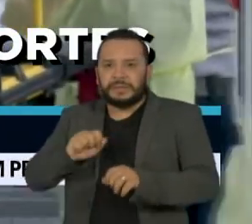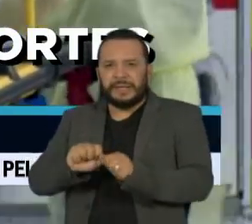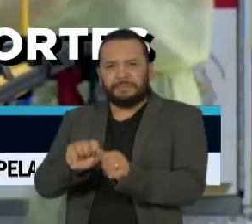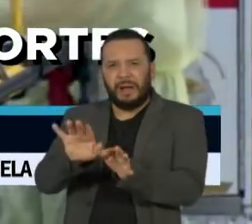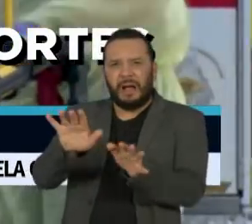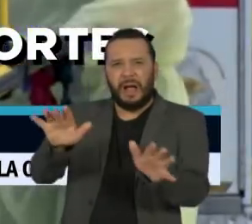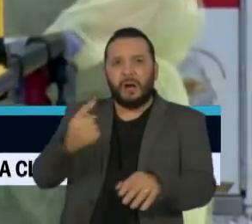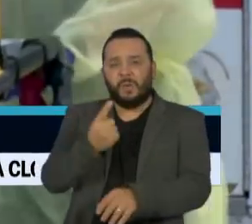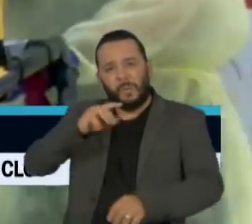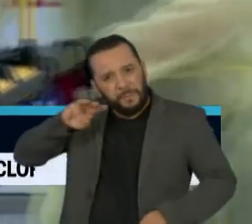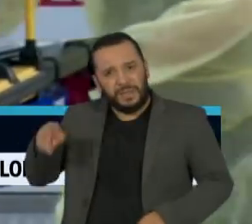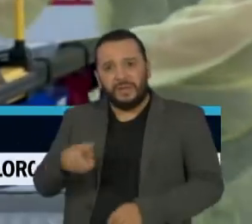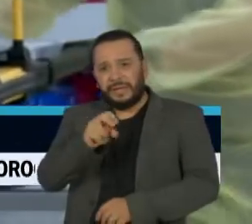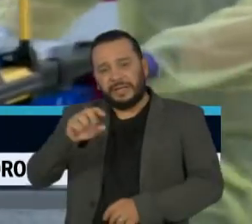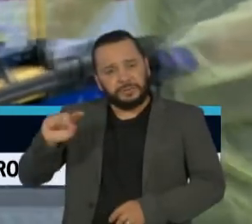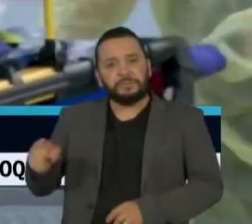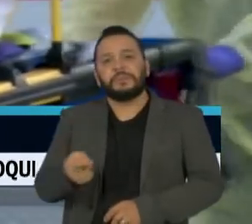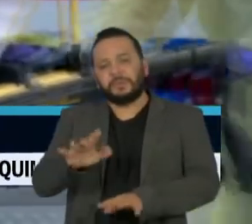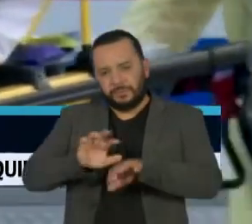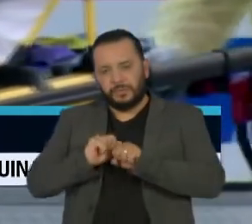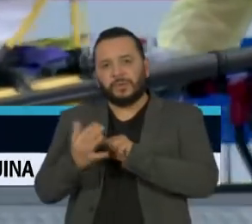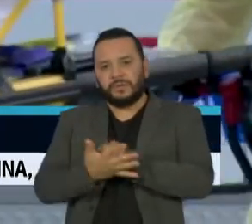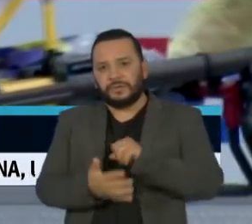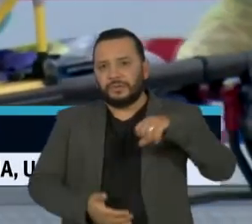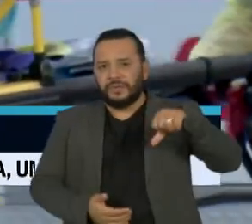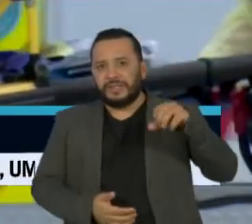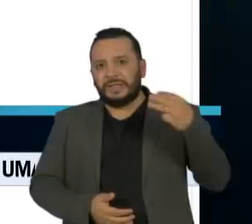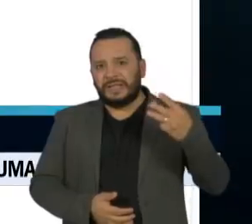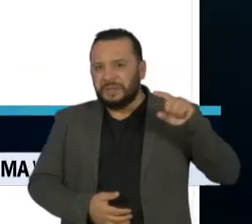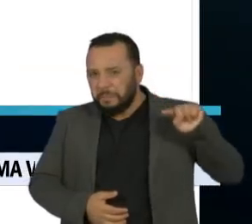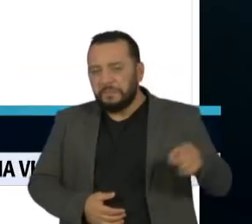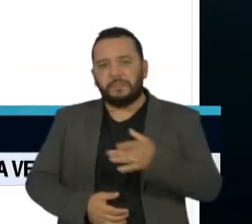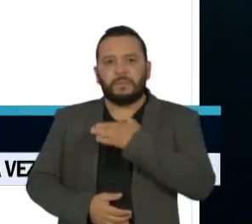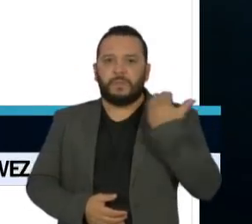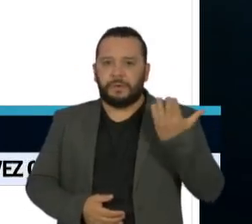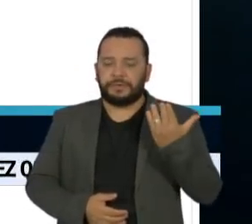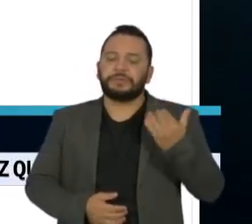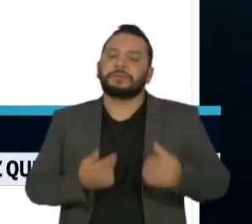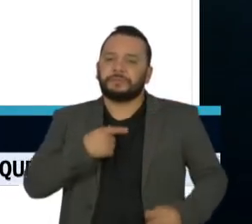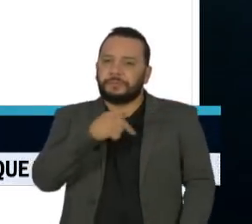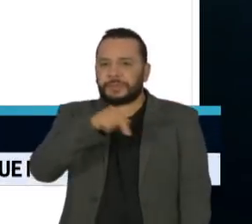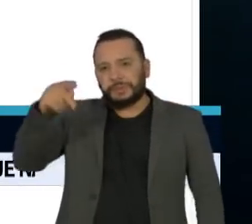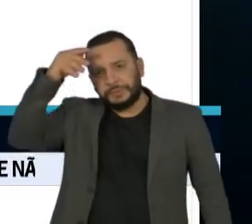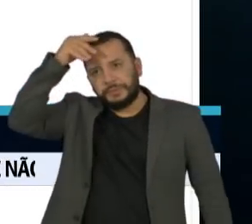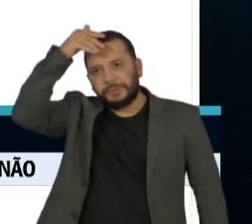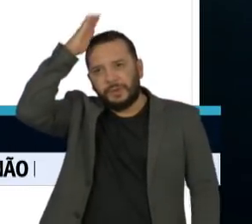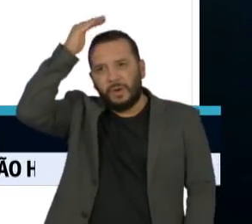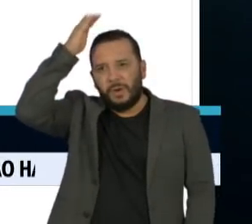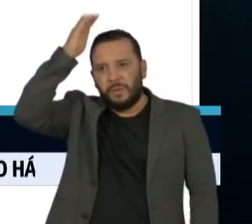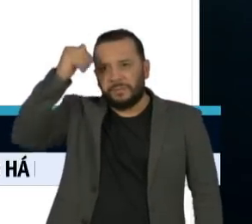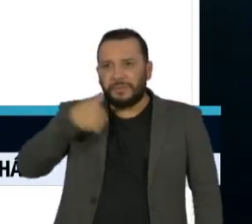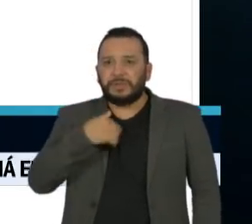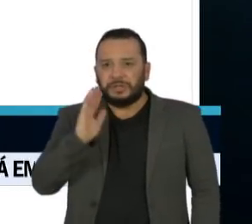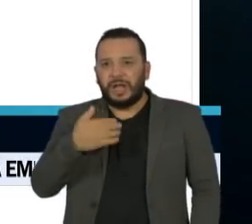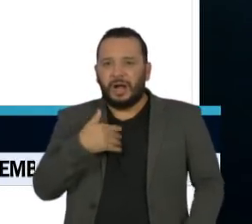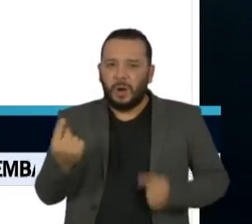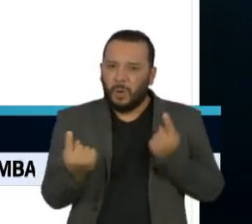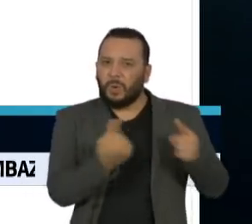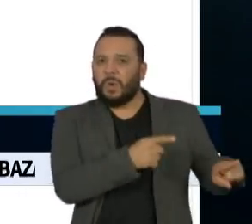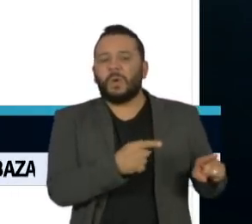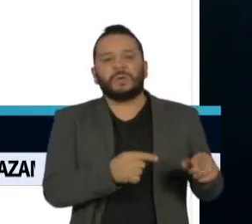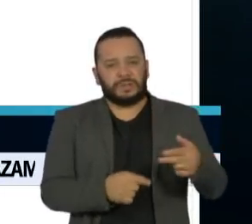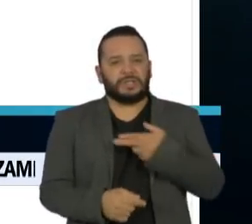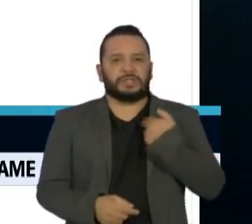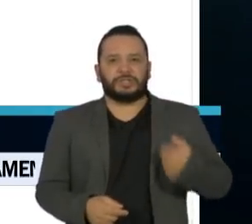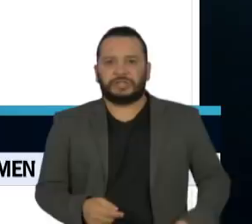milhão e meio de casos confirmados e 93 mil mortes. O presidente Donald Trump mantém o tom contra a China. Em sua